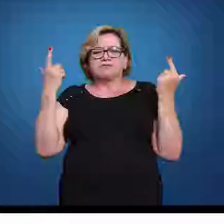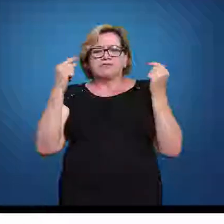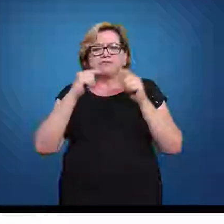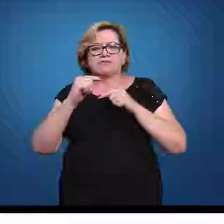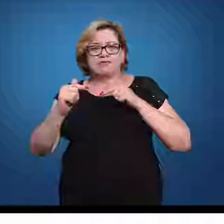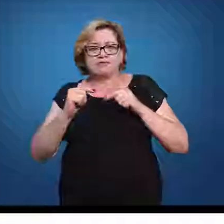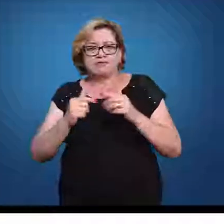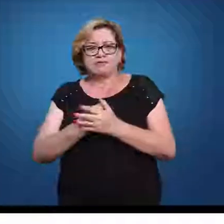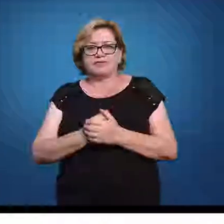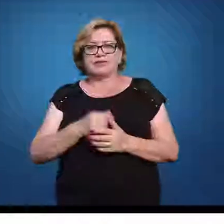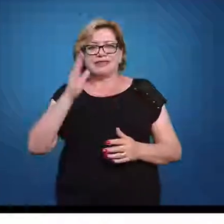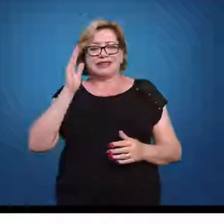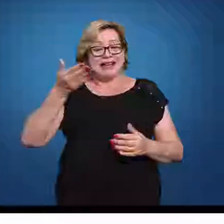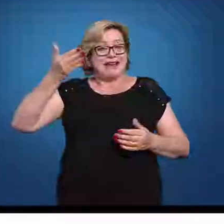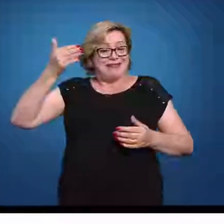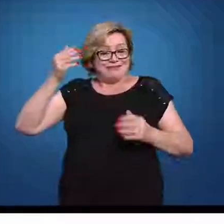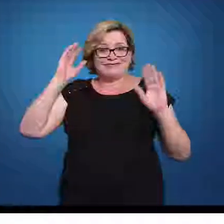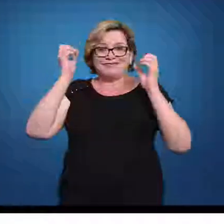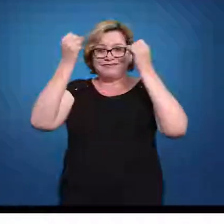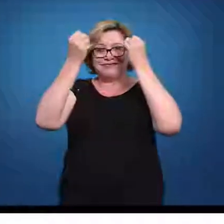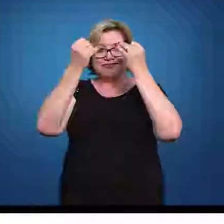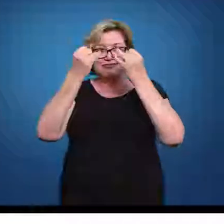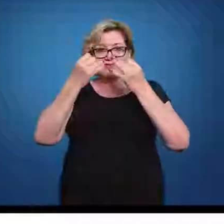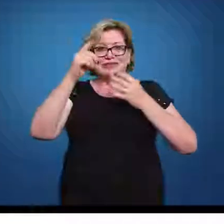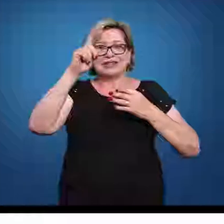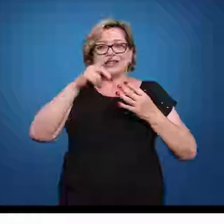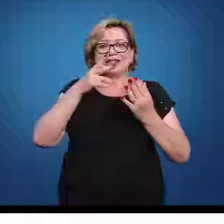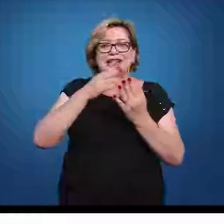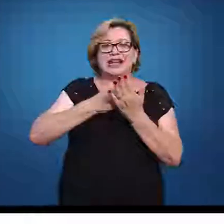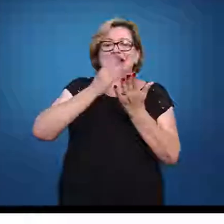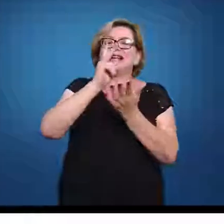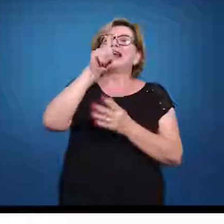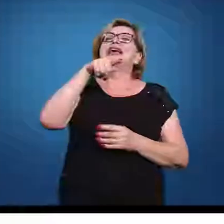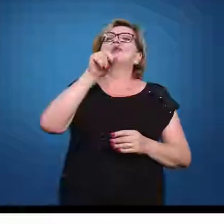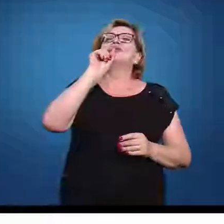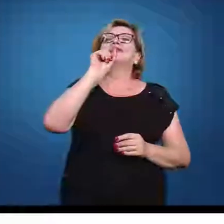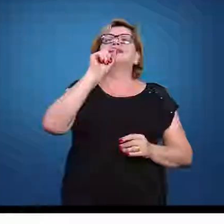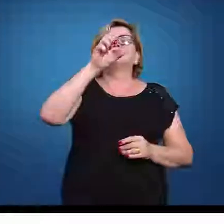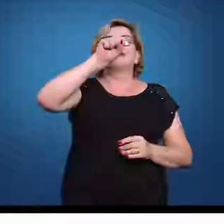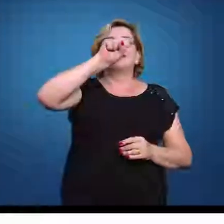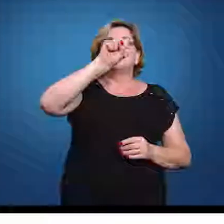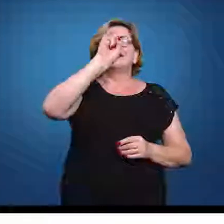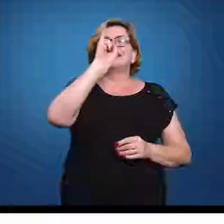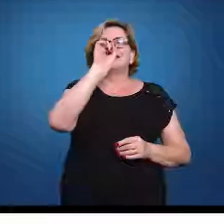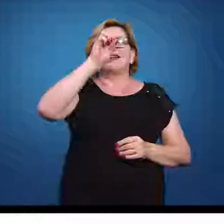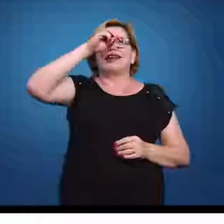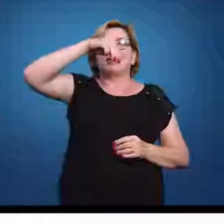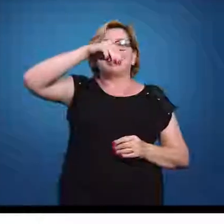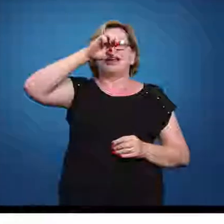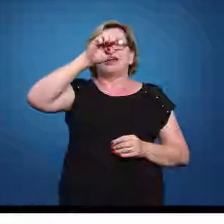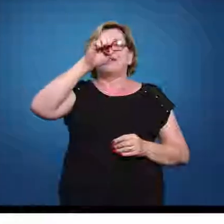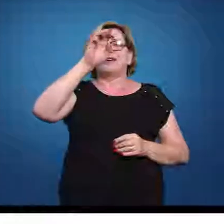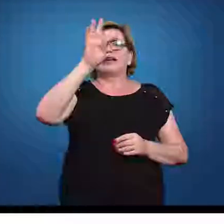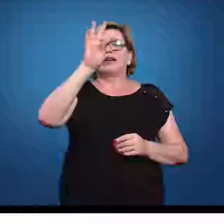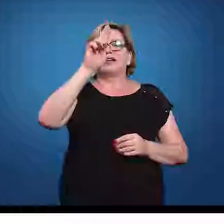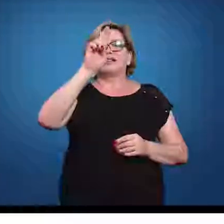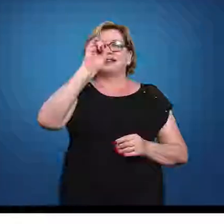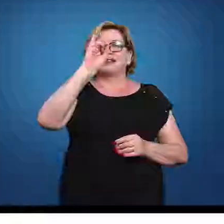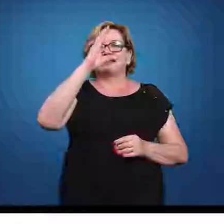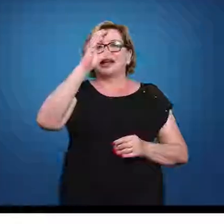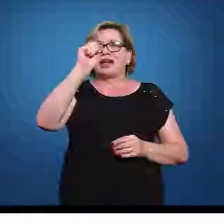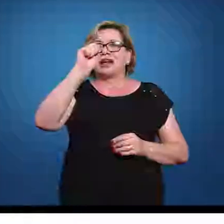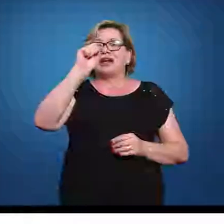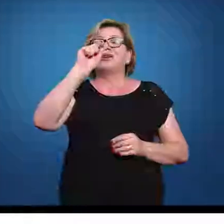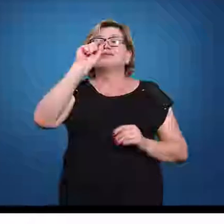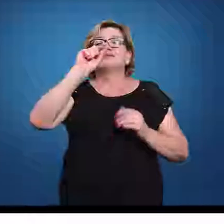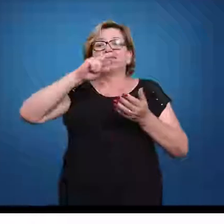ela. E como eu já havia comentado, ela é simétrica. O quer dizer ela ser simétrica? Quer dizer que a média está centrada